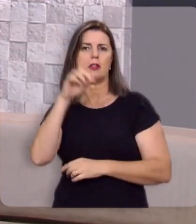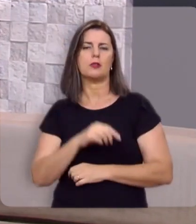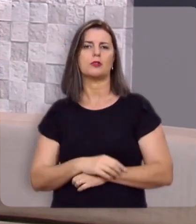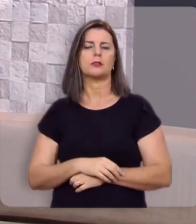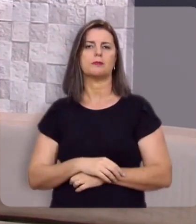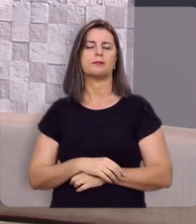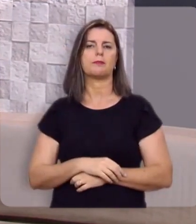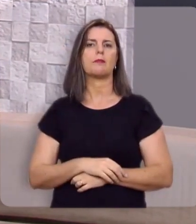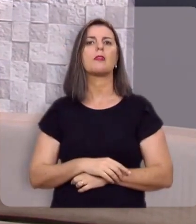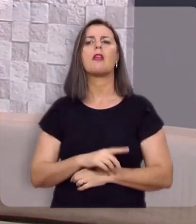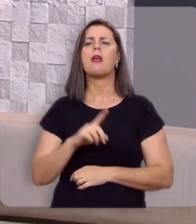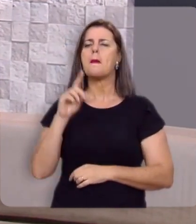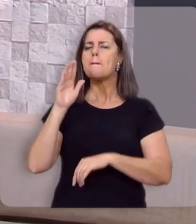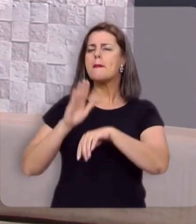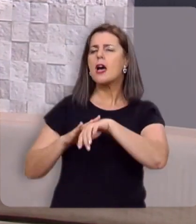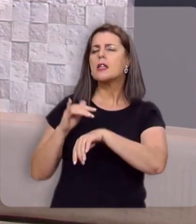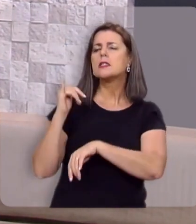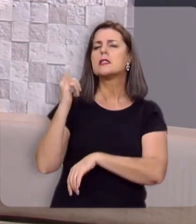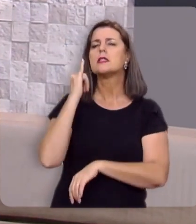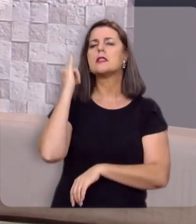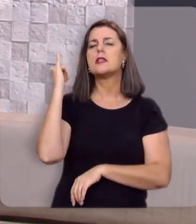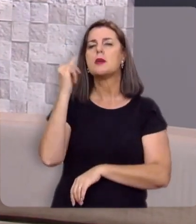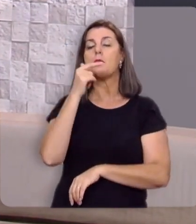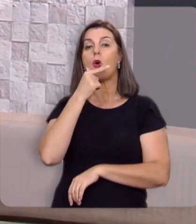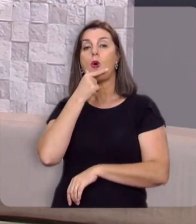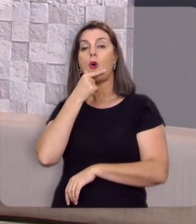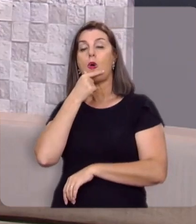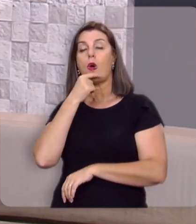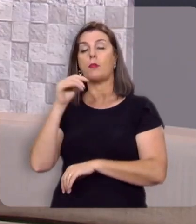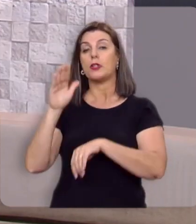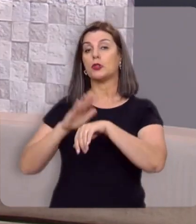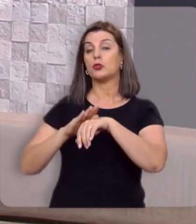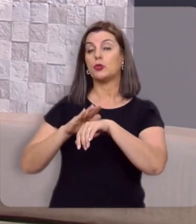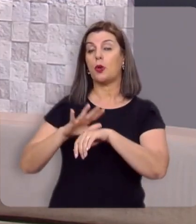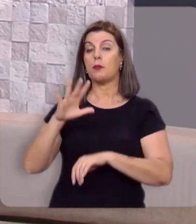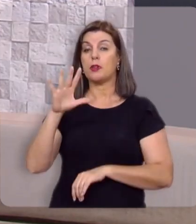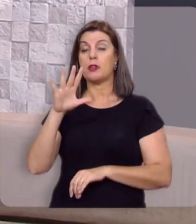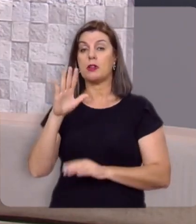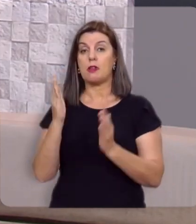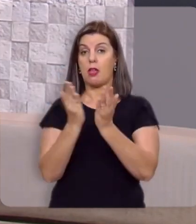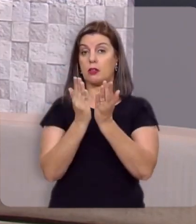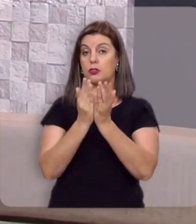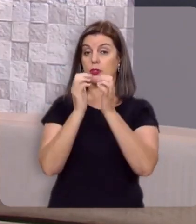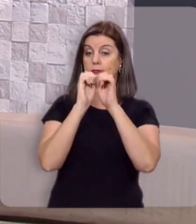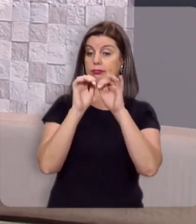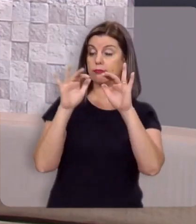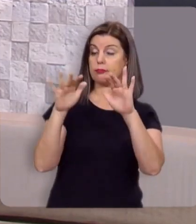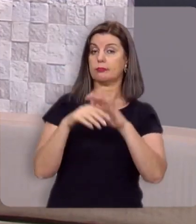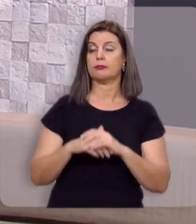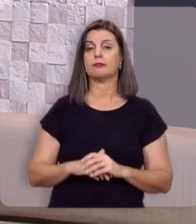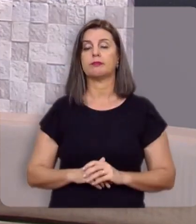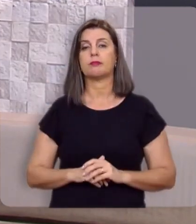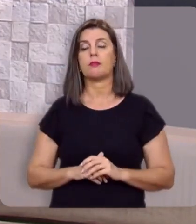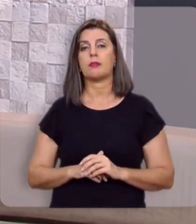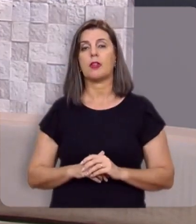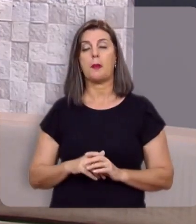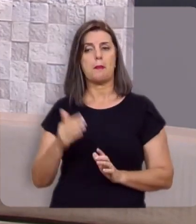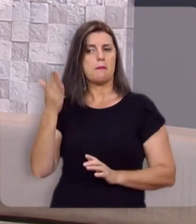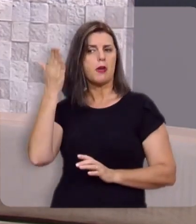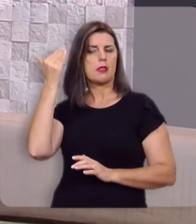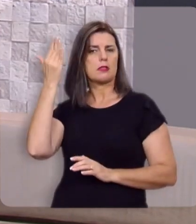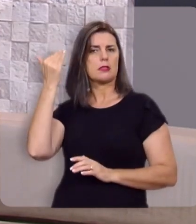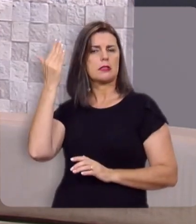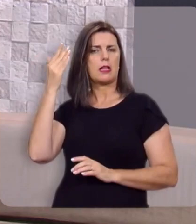Ele foi o mais importante bandeirante do cristianismo. Ele, que